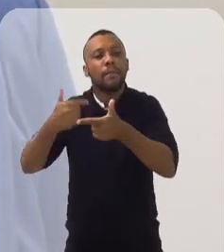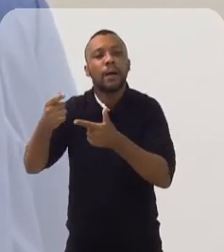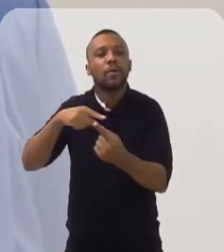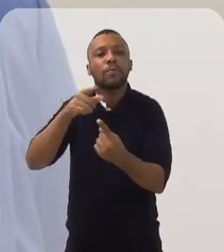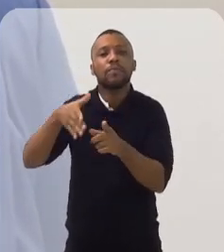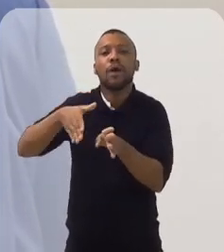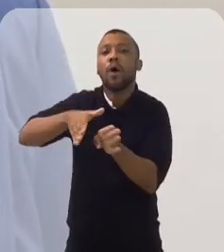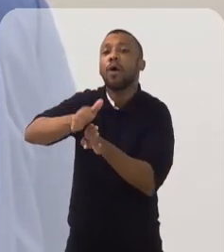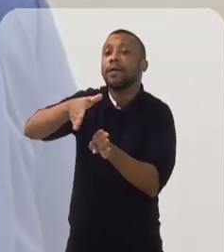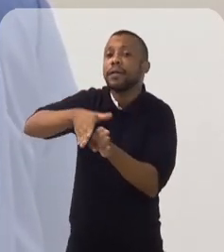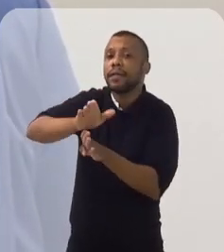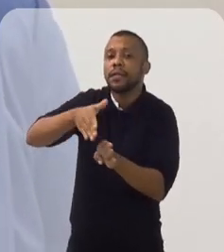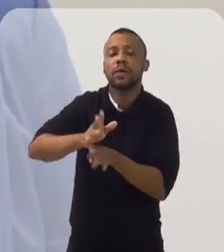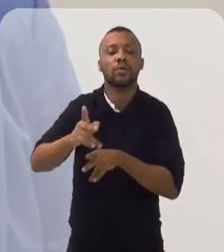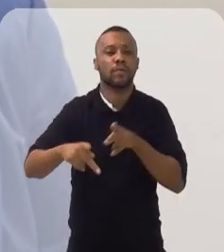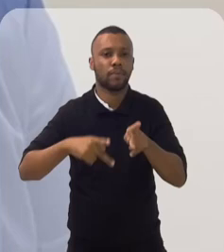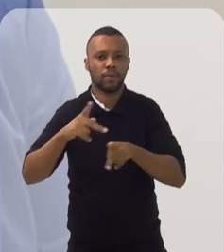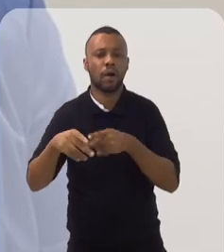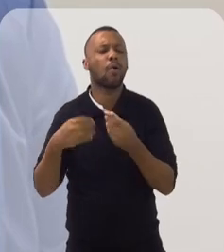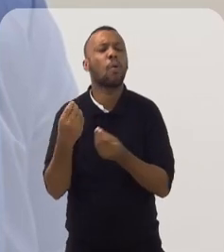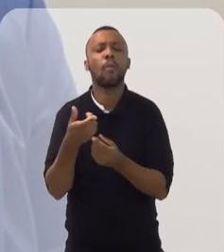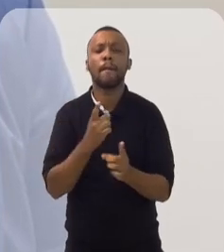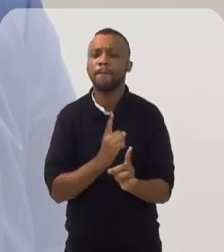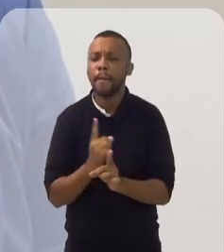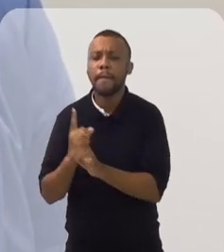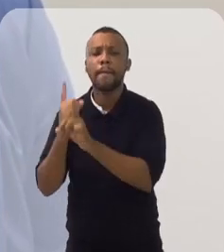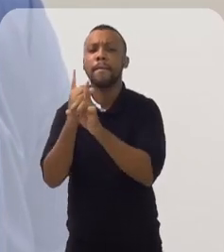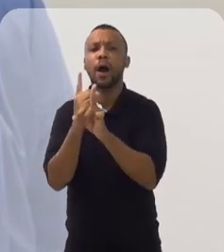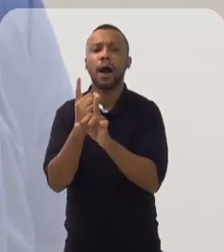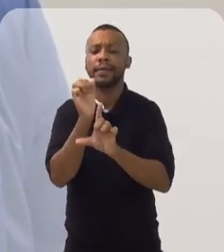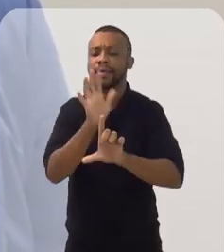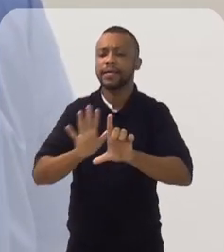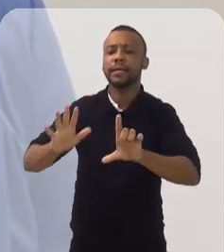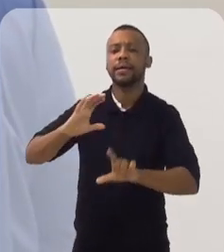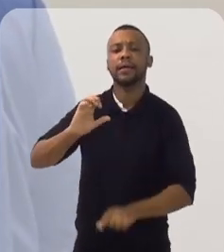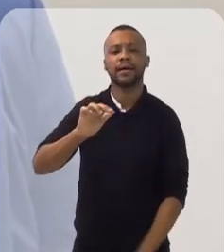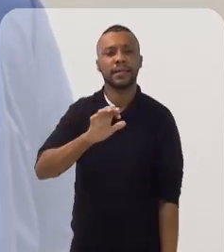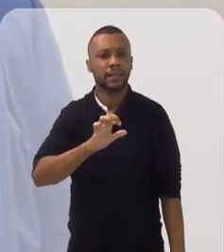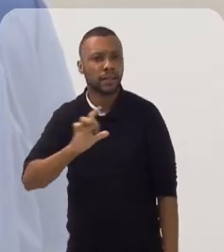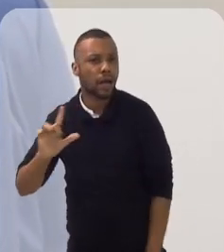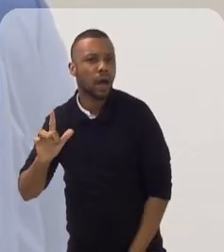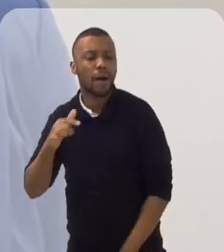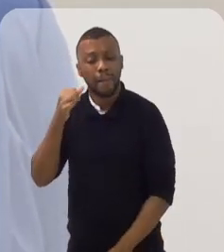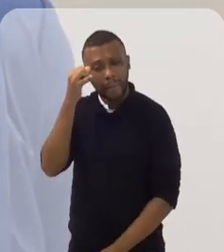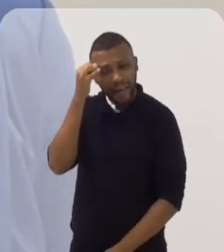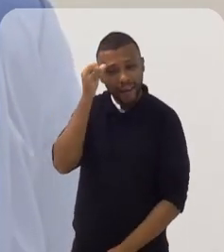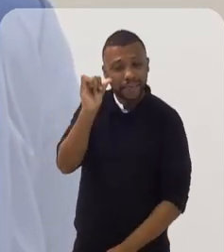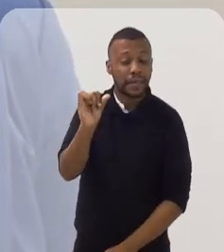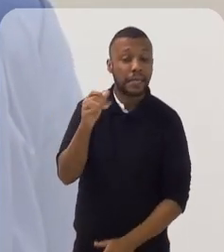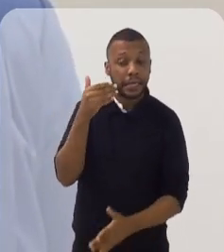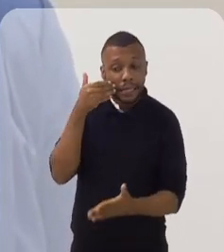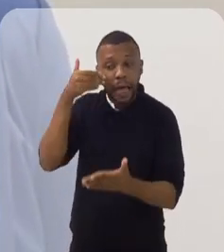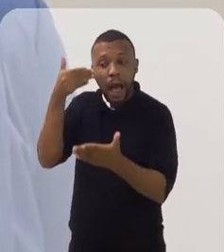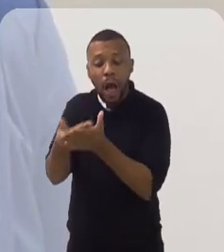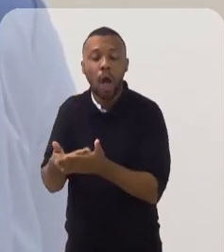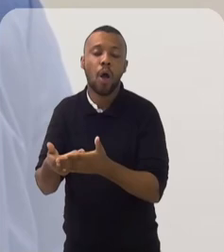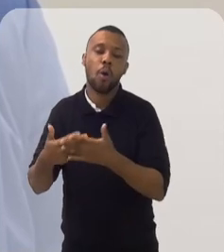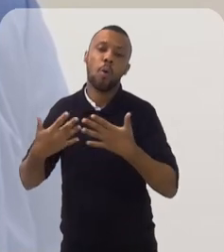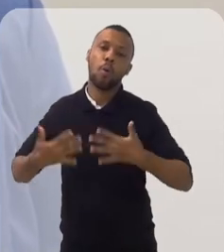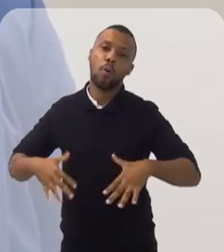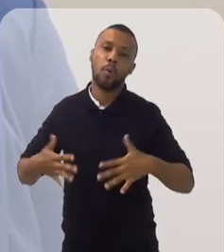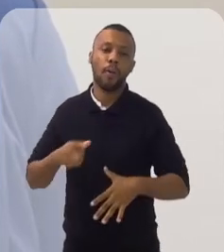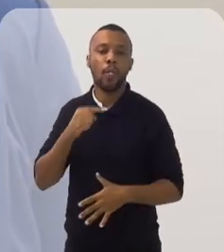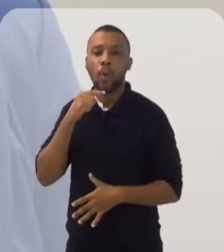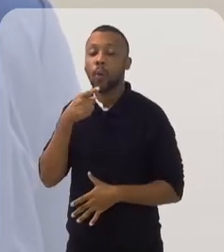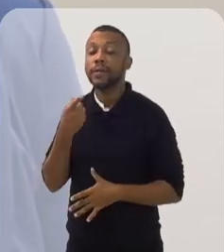também de orientação da população. Como encontrar esses canais para evitar chegar na última hora ali e não conseguir entregar a